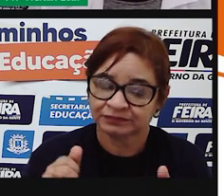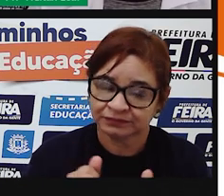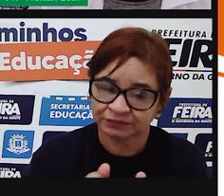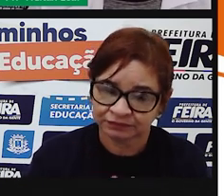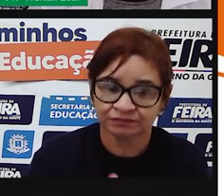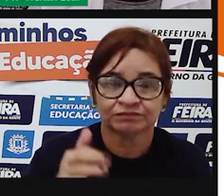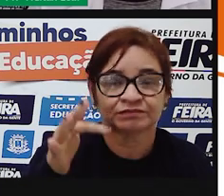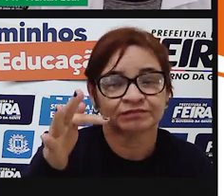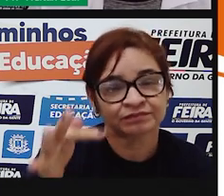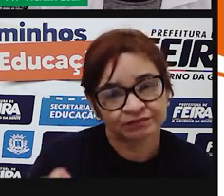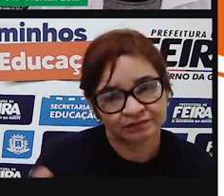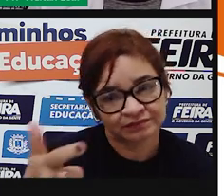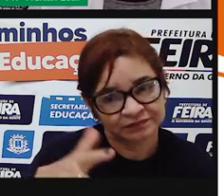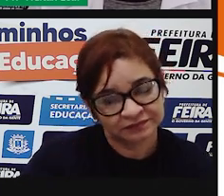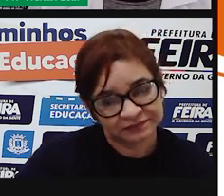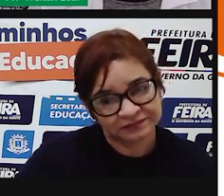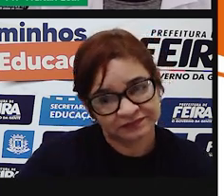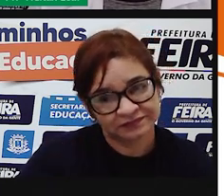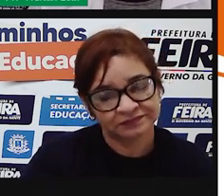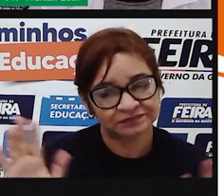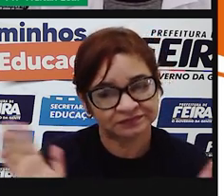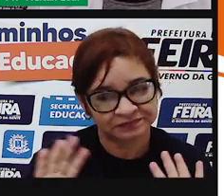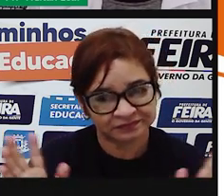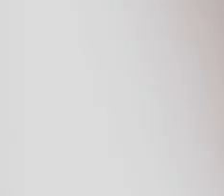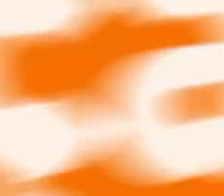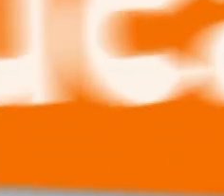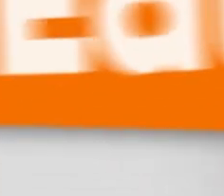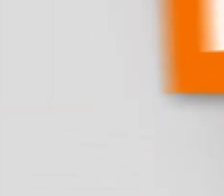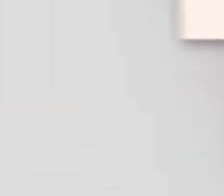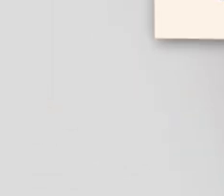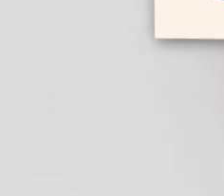encontraremos em um outro momento. Até mais.